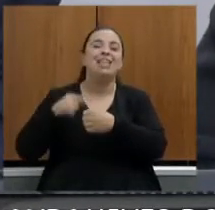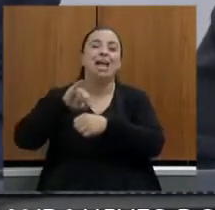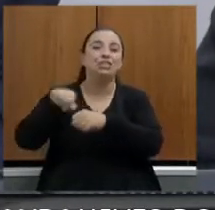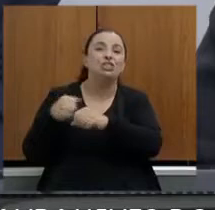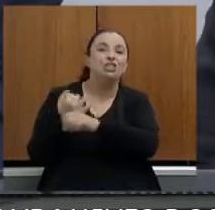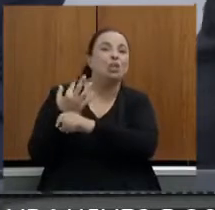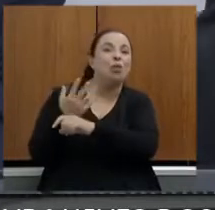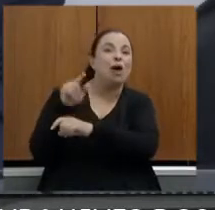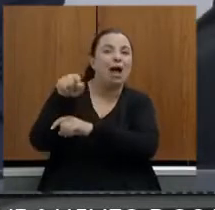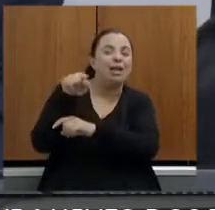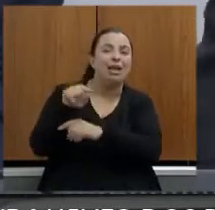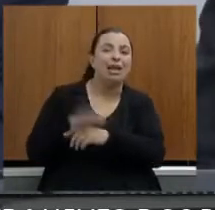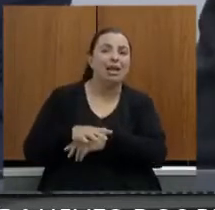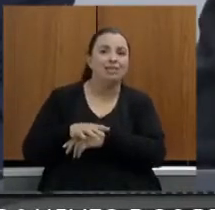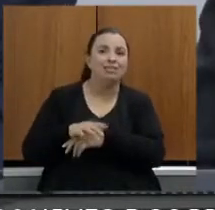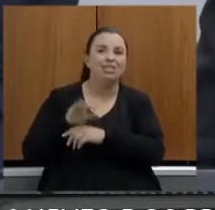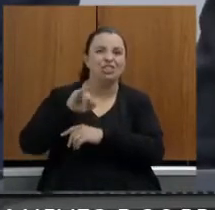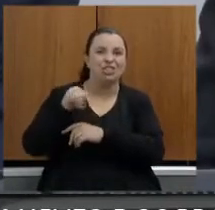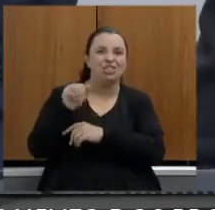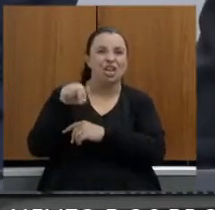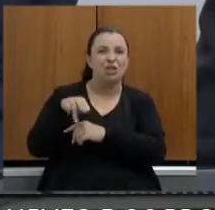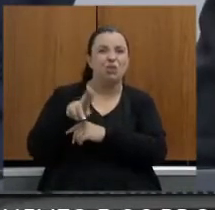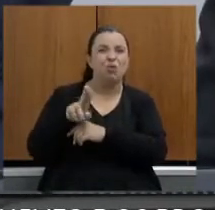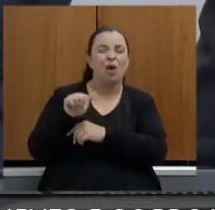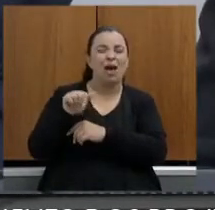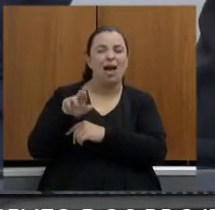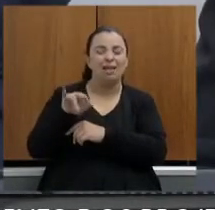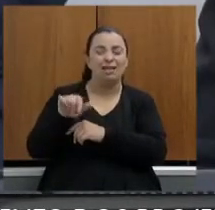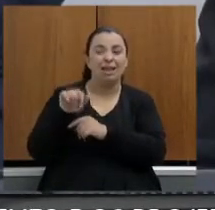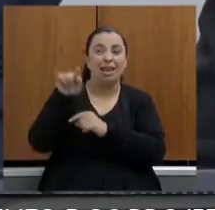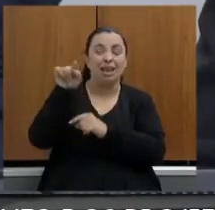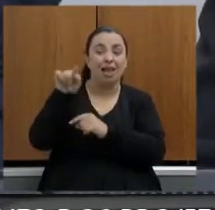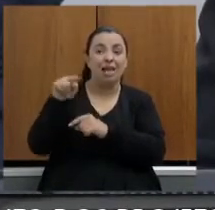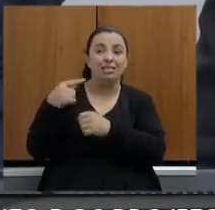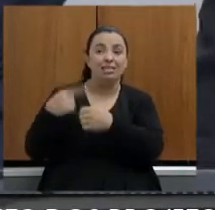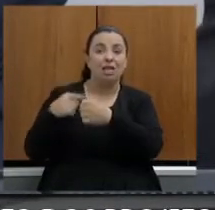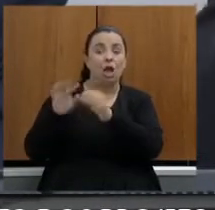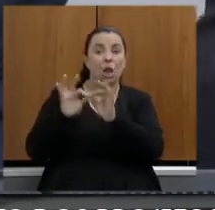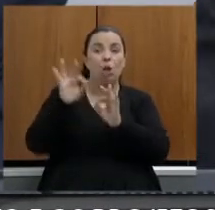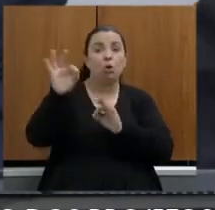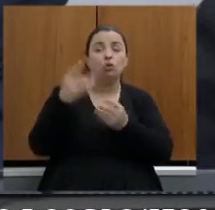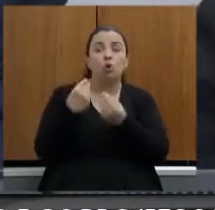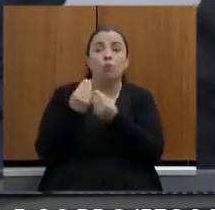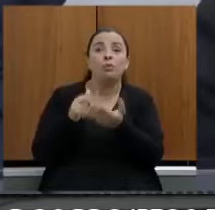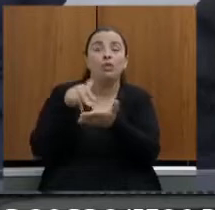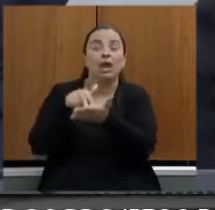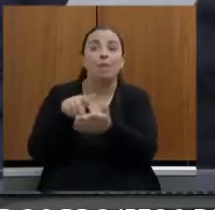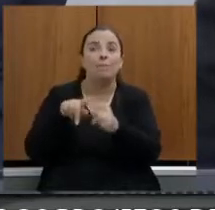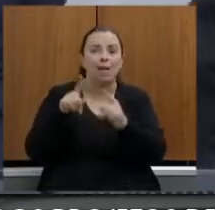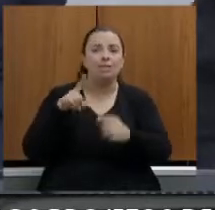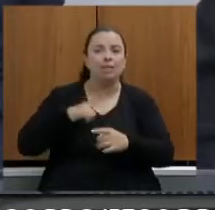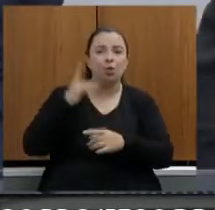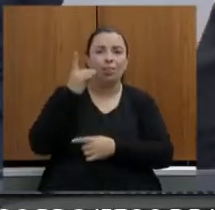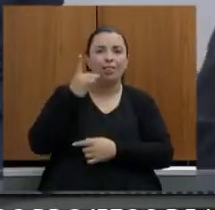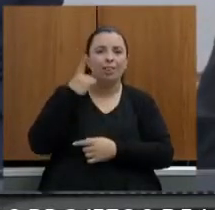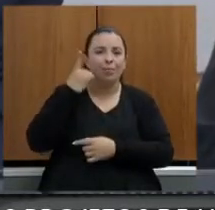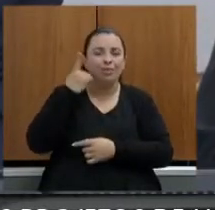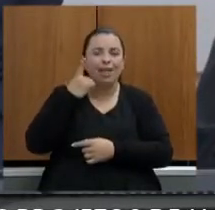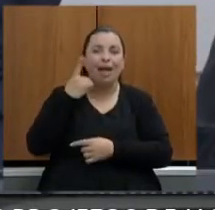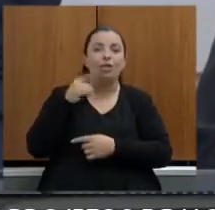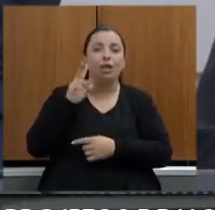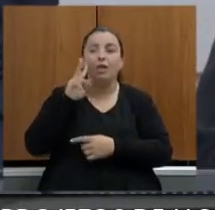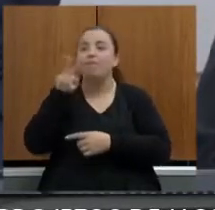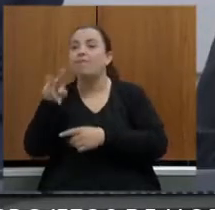é longe para chegar lá e eu puder ter um deputado ativo que identifica esses problemas traz para que a gente faça